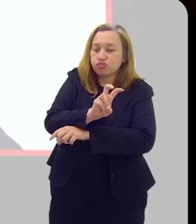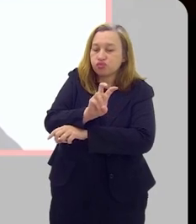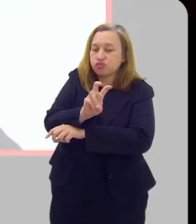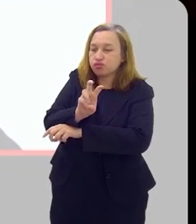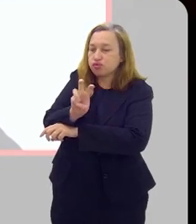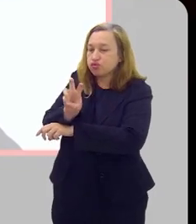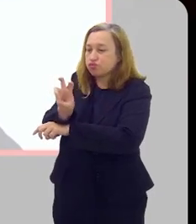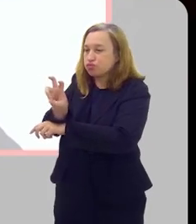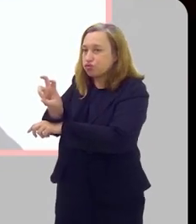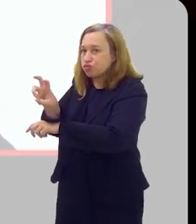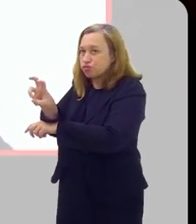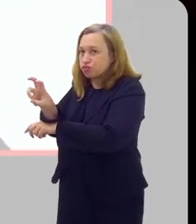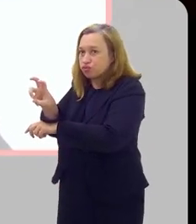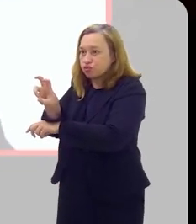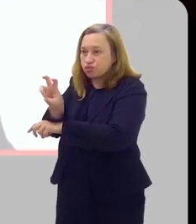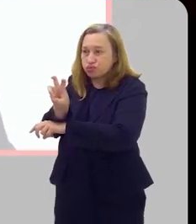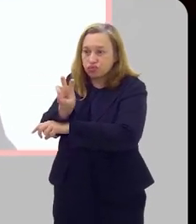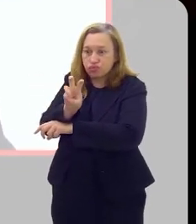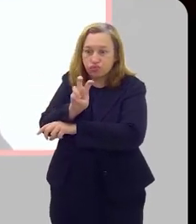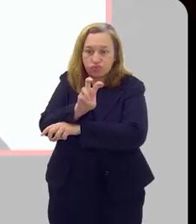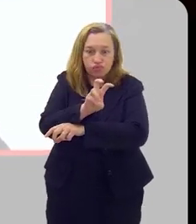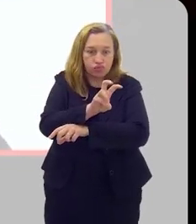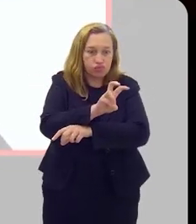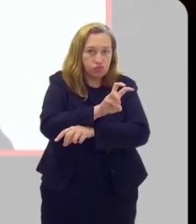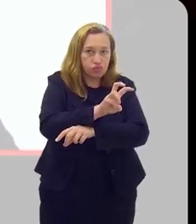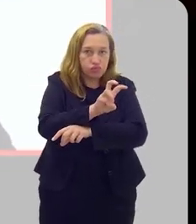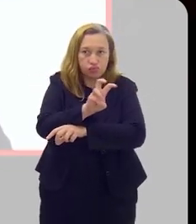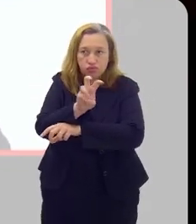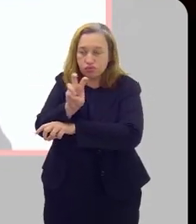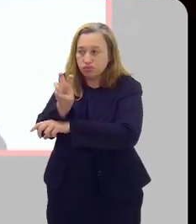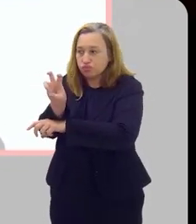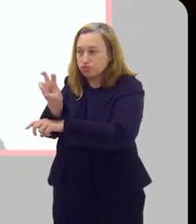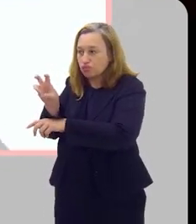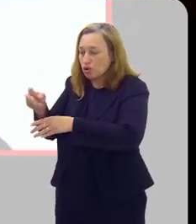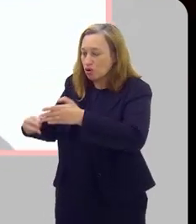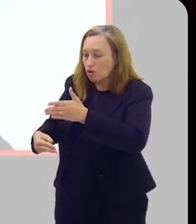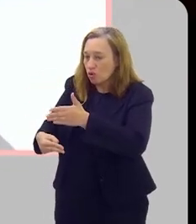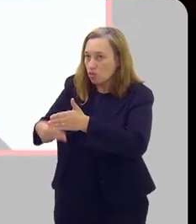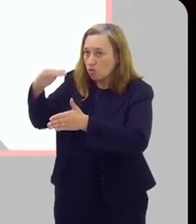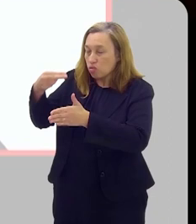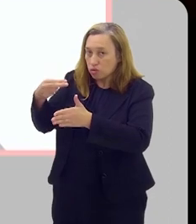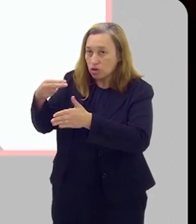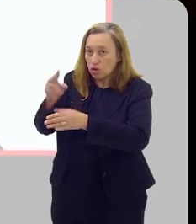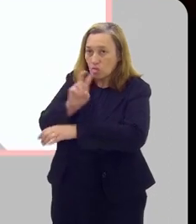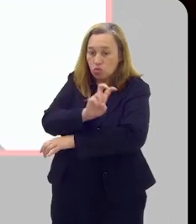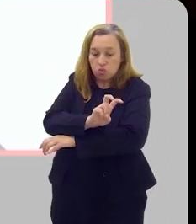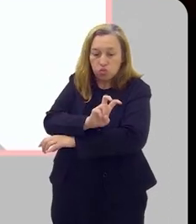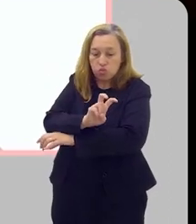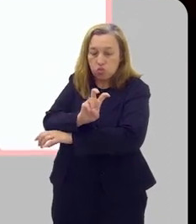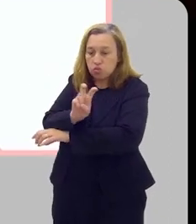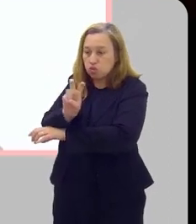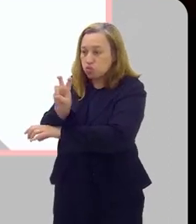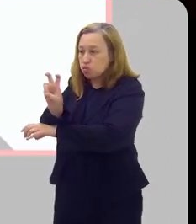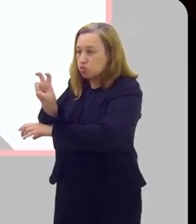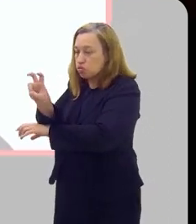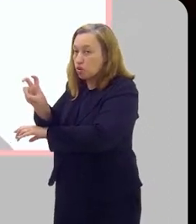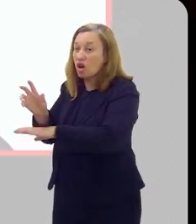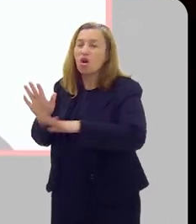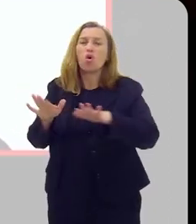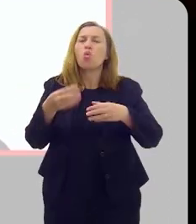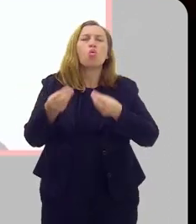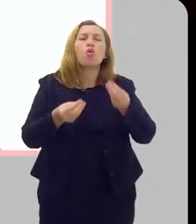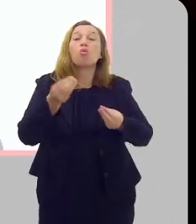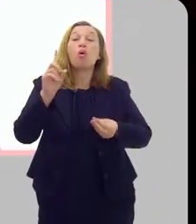E aí, também, muita gente não sabe, acha que é um robô que vai estar operando no lugar do cirurgião, não é nada disso, tá? A cirurgia robótica,